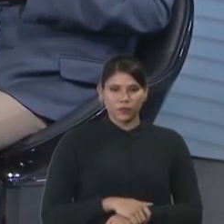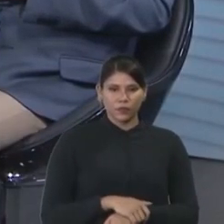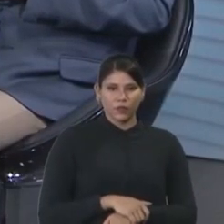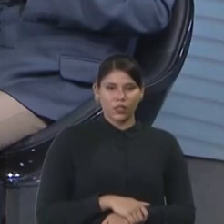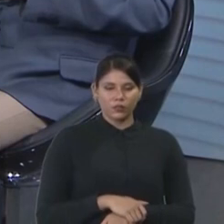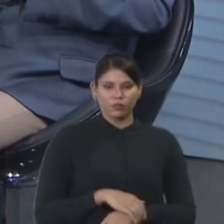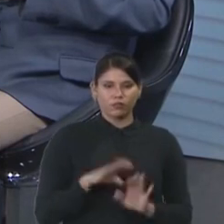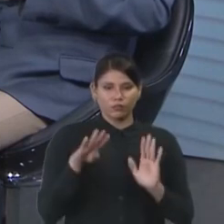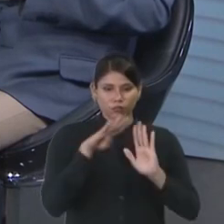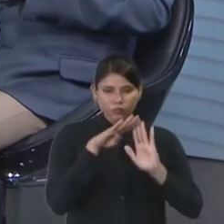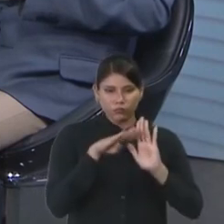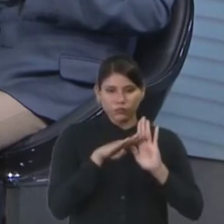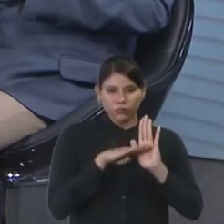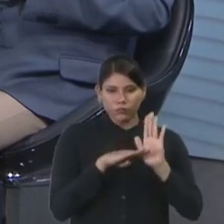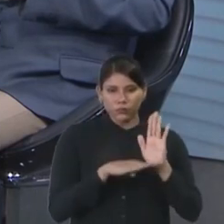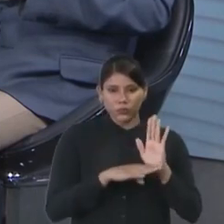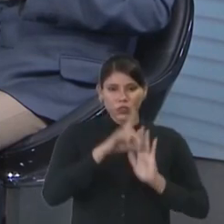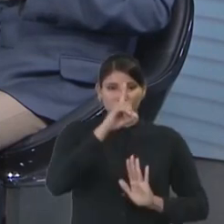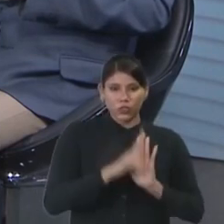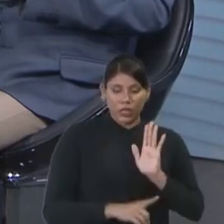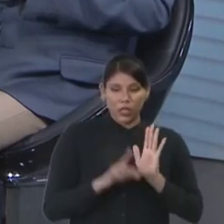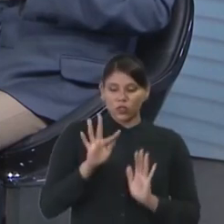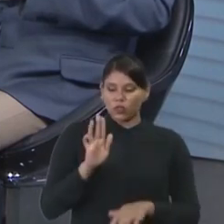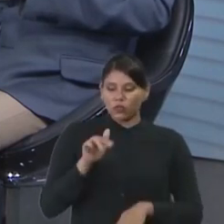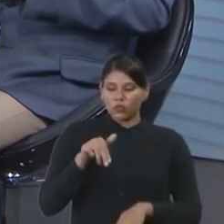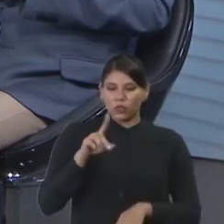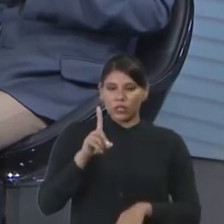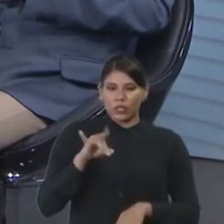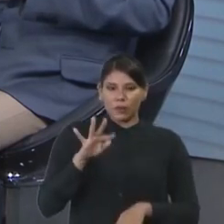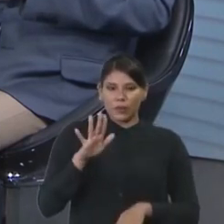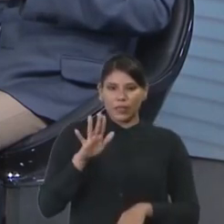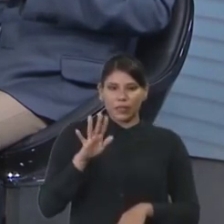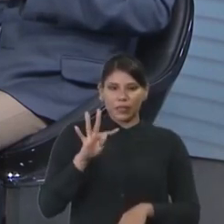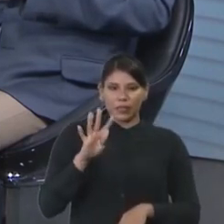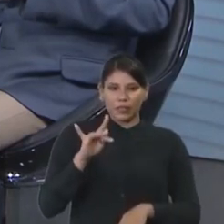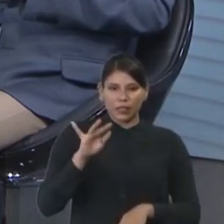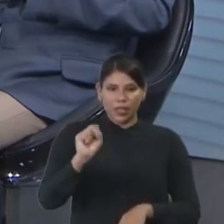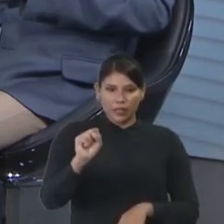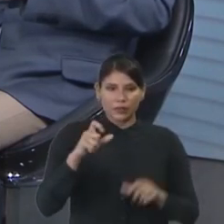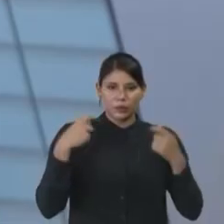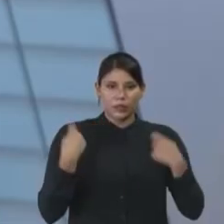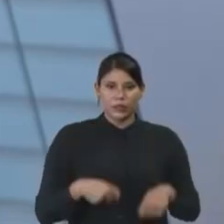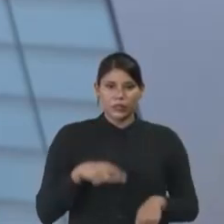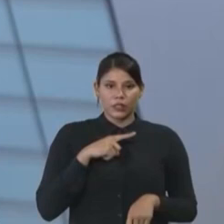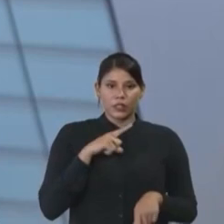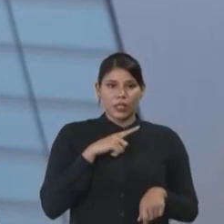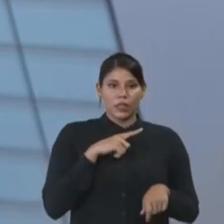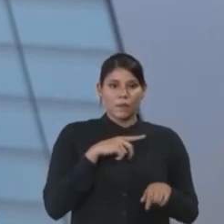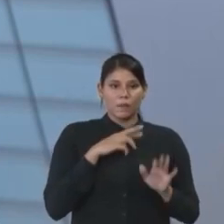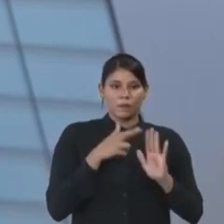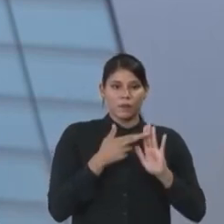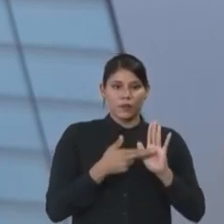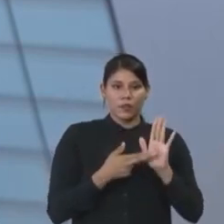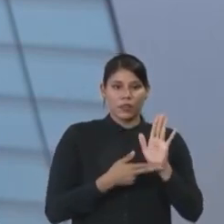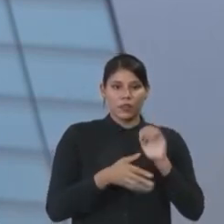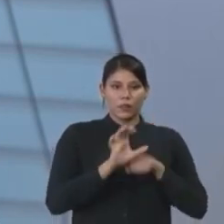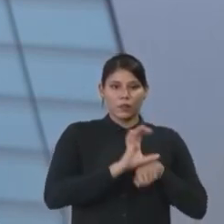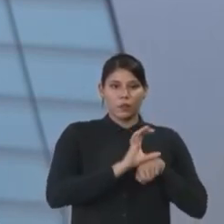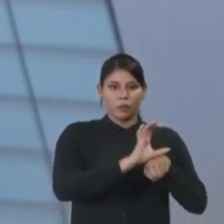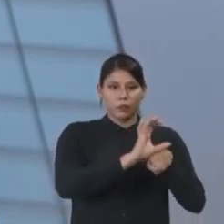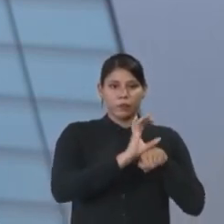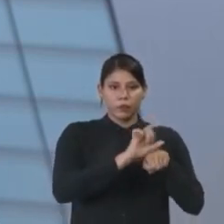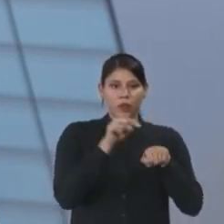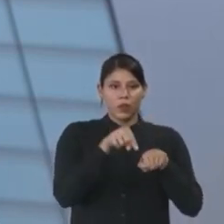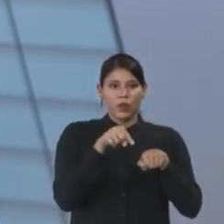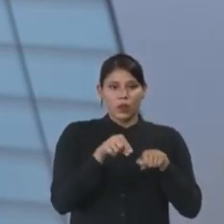princípios de direitos fundamentais deverão ser concretizados por normas infraconstitucionais de forma a conduzir a